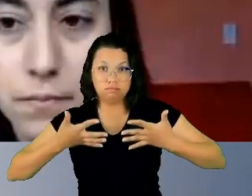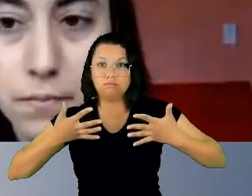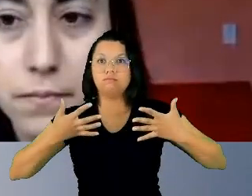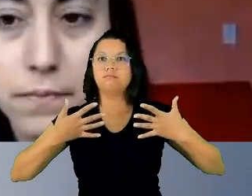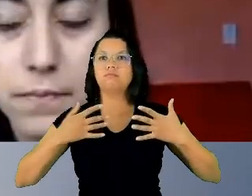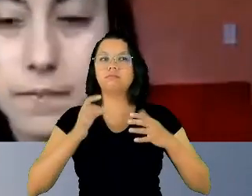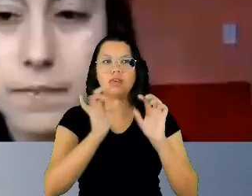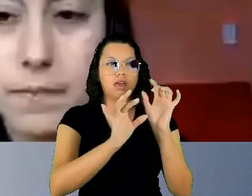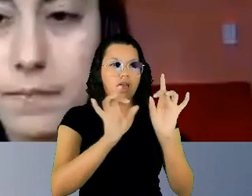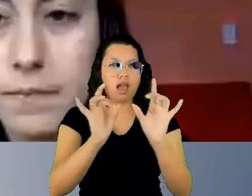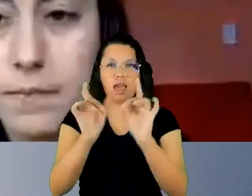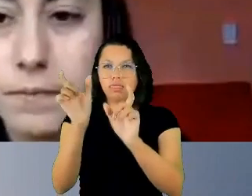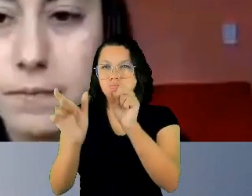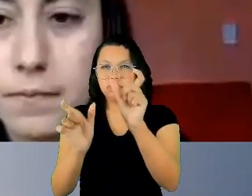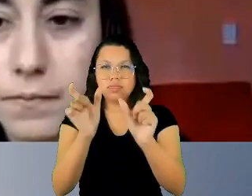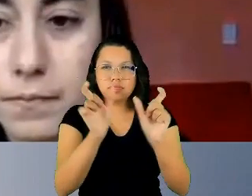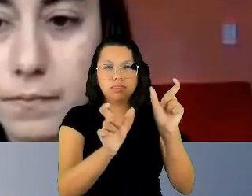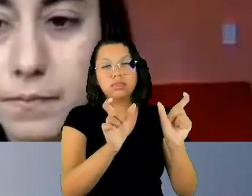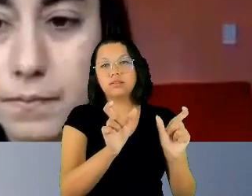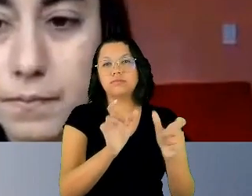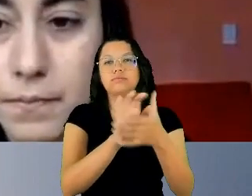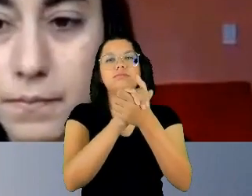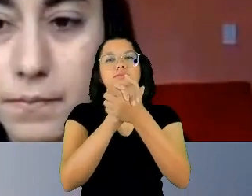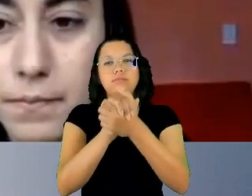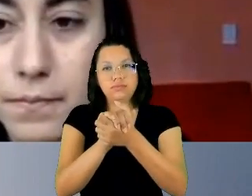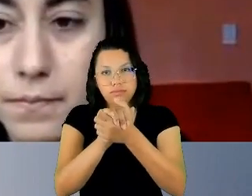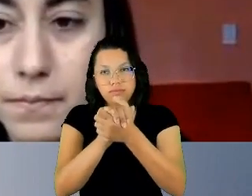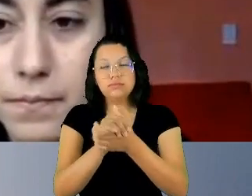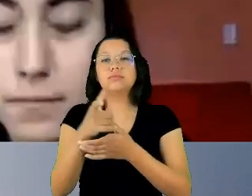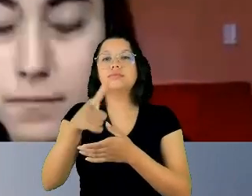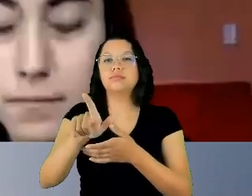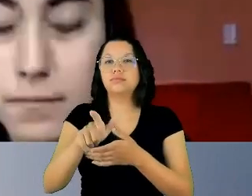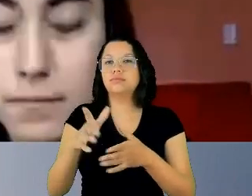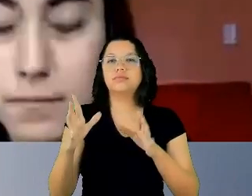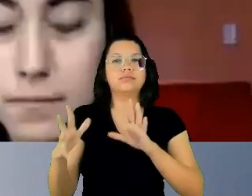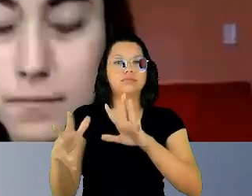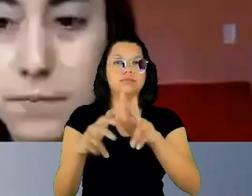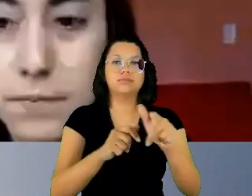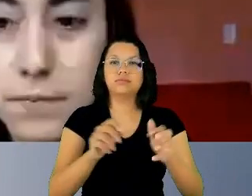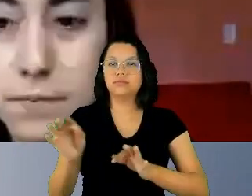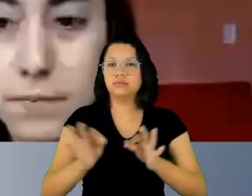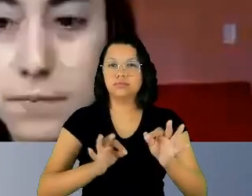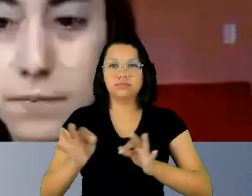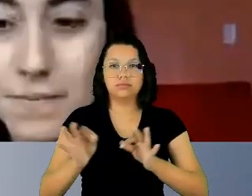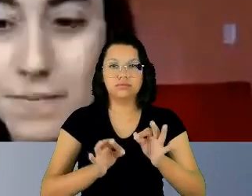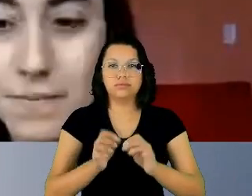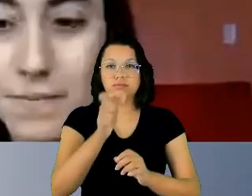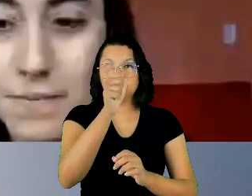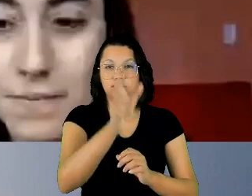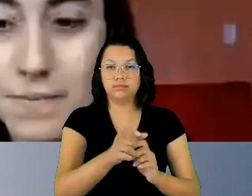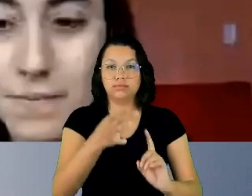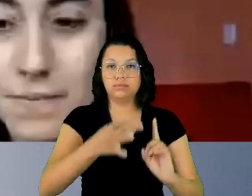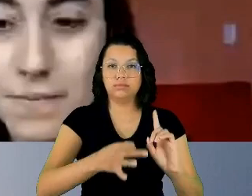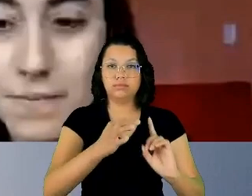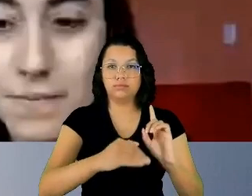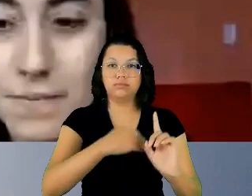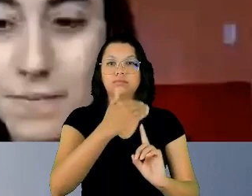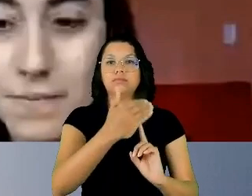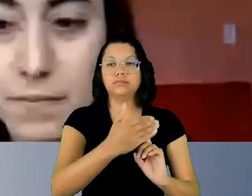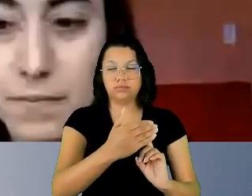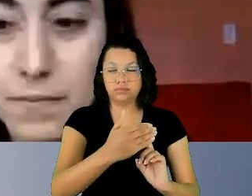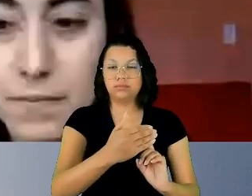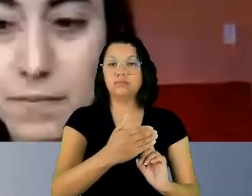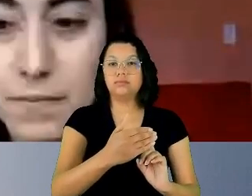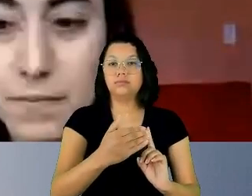vocês. Eu cumprimento, uma vez mais, as organizadoras, nas pessoas da desembargadora Teresinha Caserta,